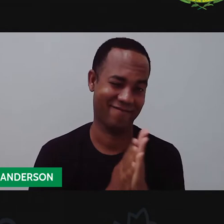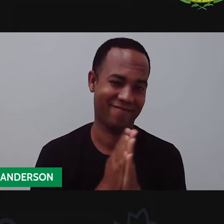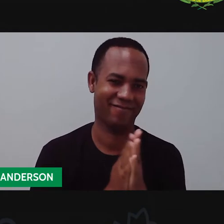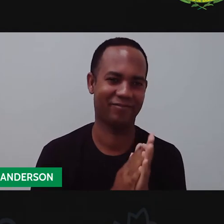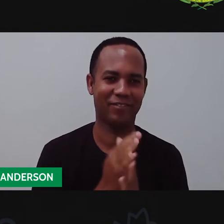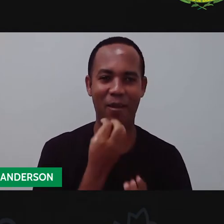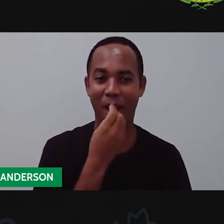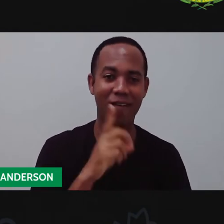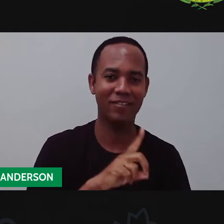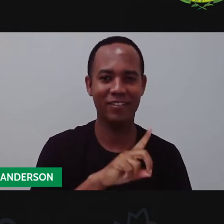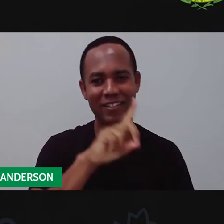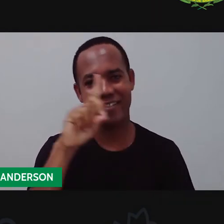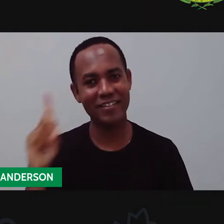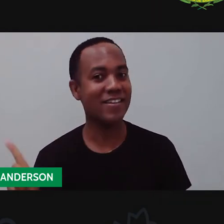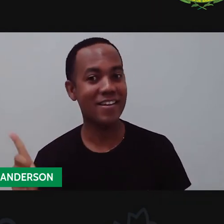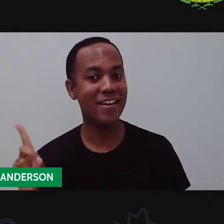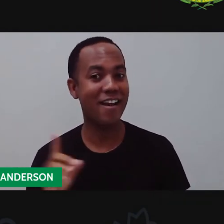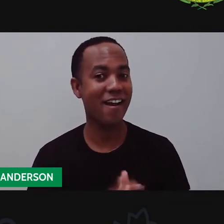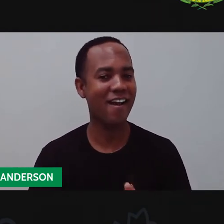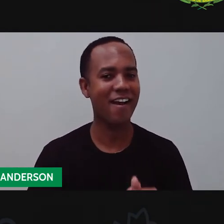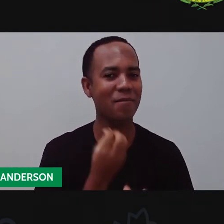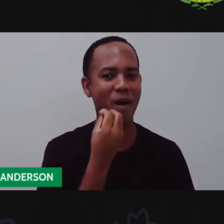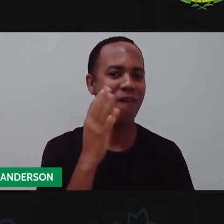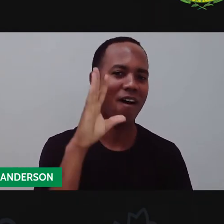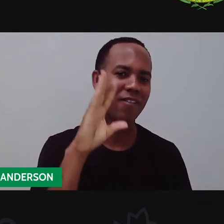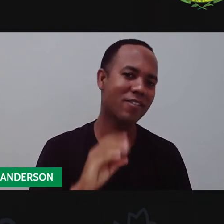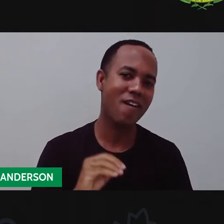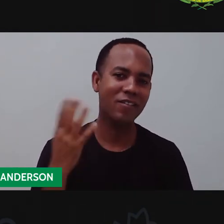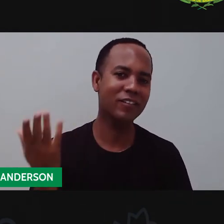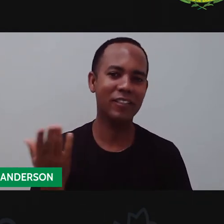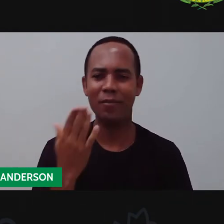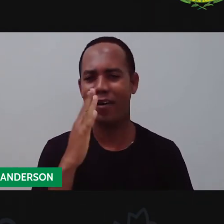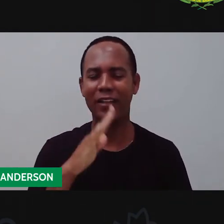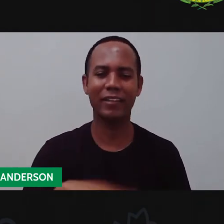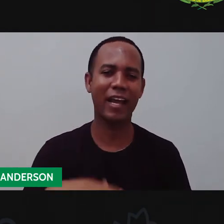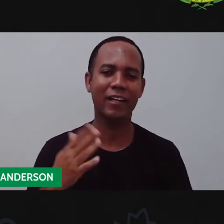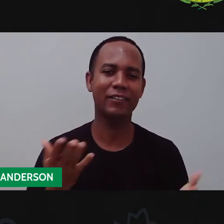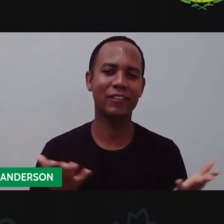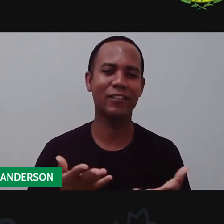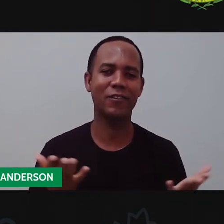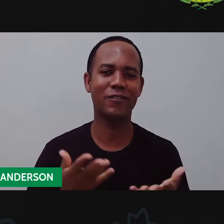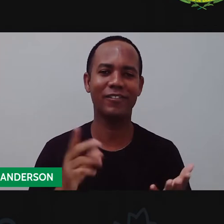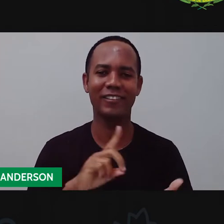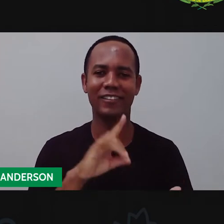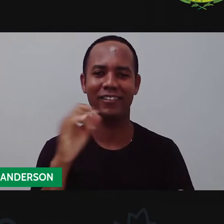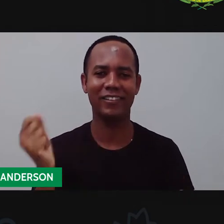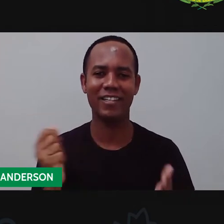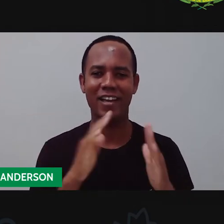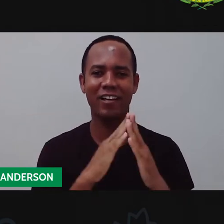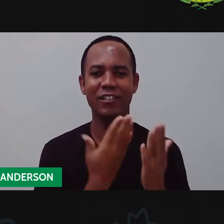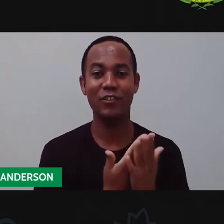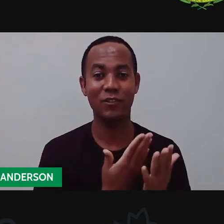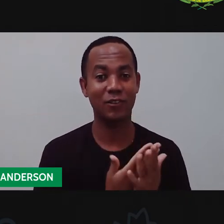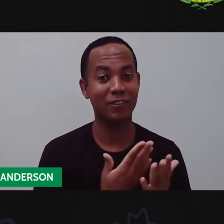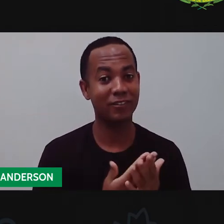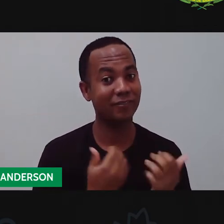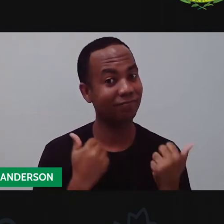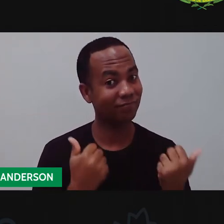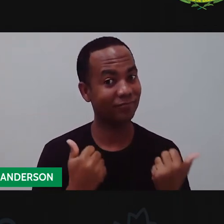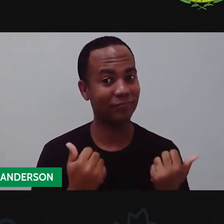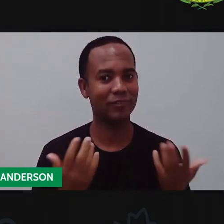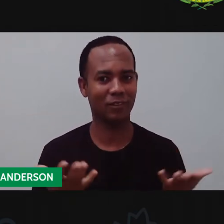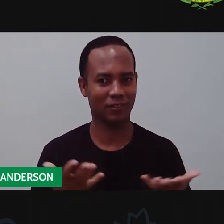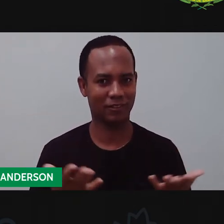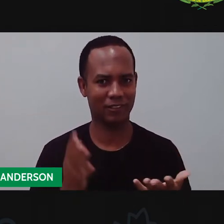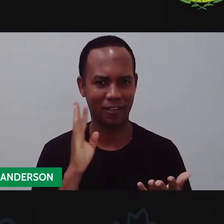Bom dia, boa tarde, boa noite, mais um dia de aula com o Pró Maria e Anderson. E aí, como é que vocês estão?